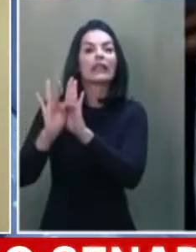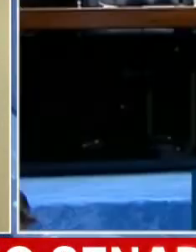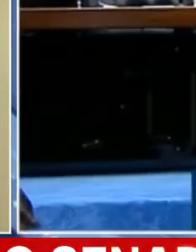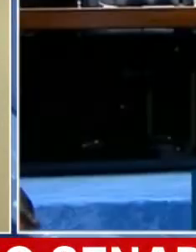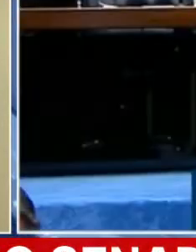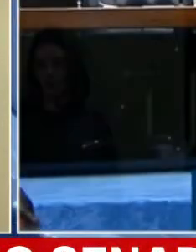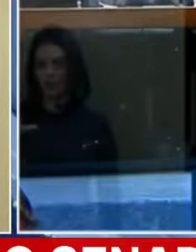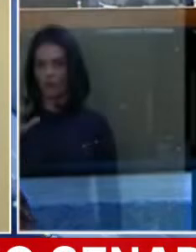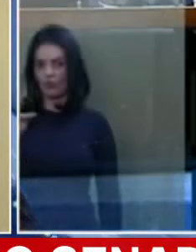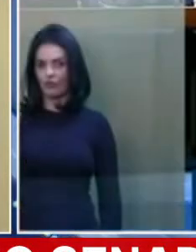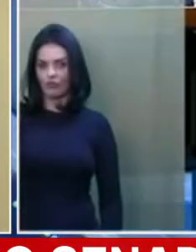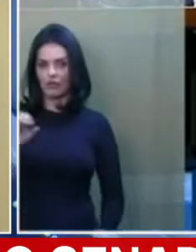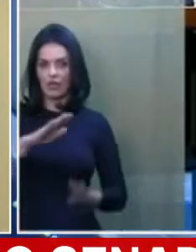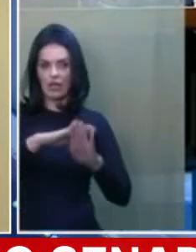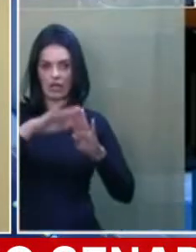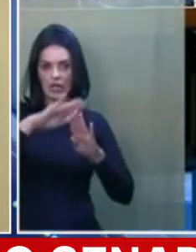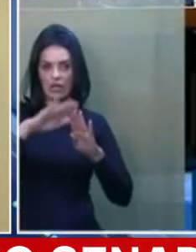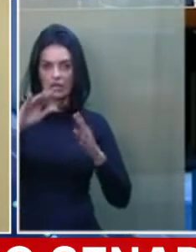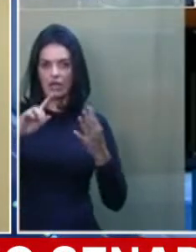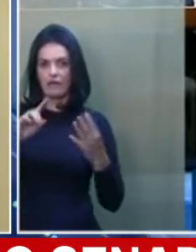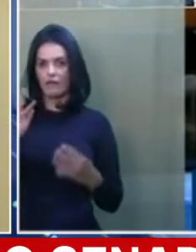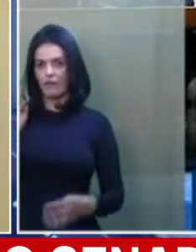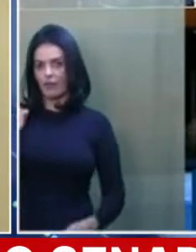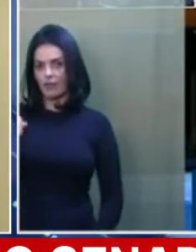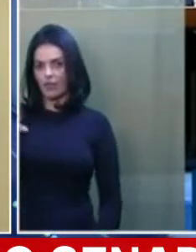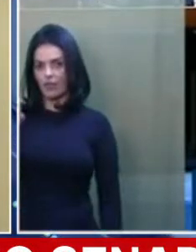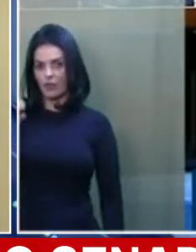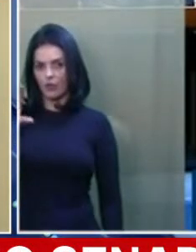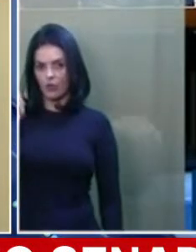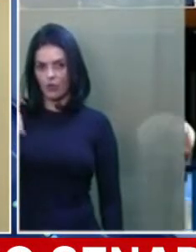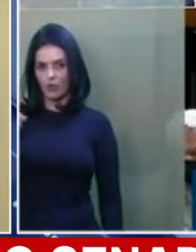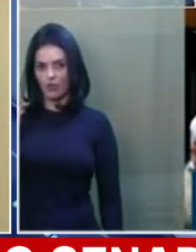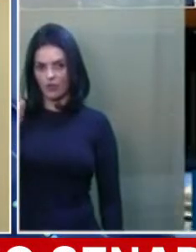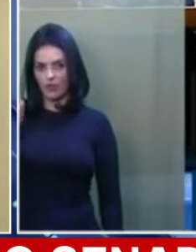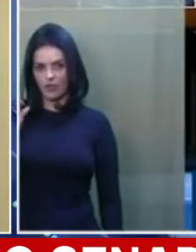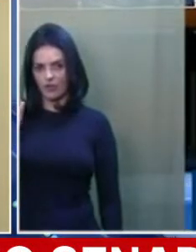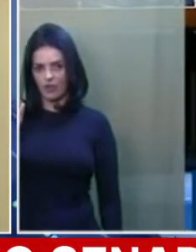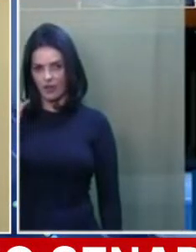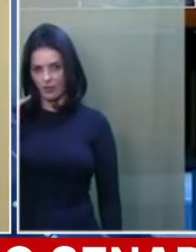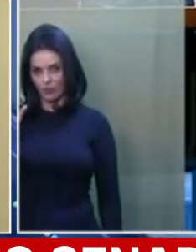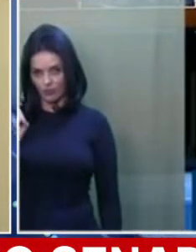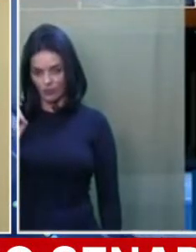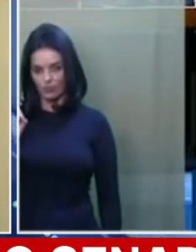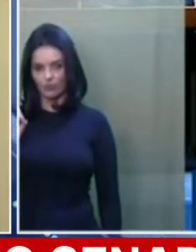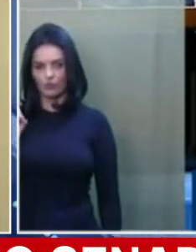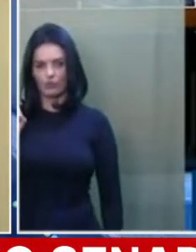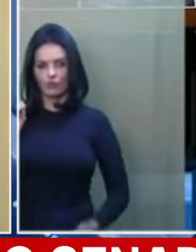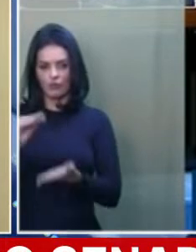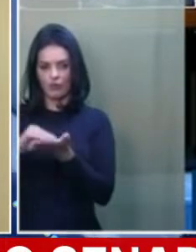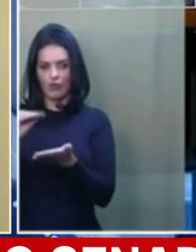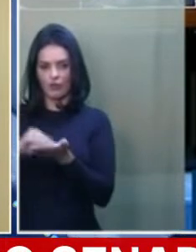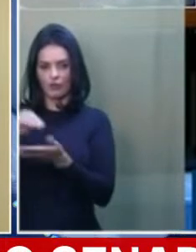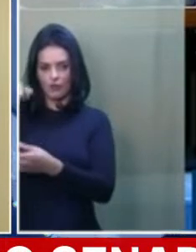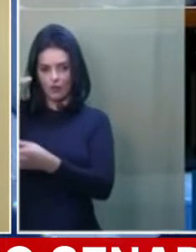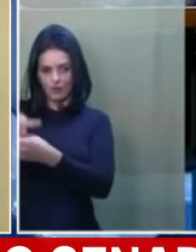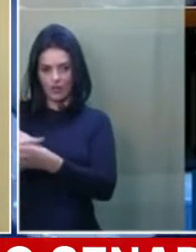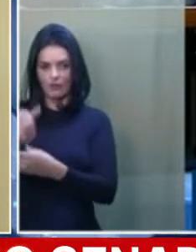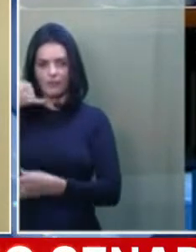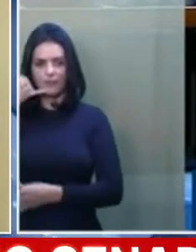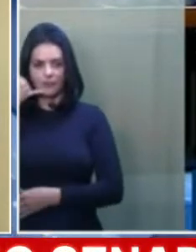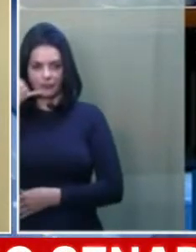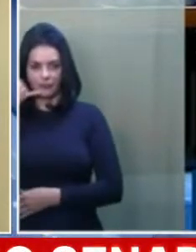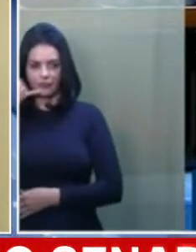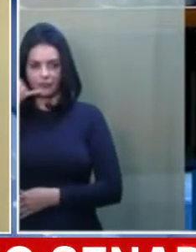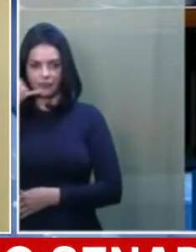motoristas de aplicativo, mototaxistas, mas como não tinha como o governo federal